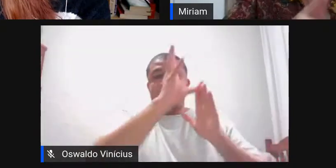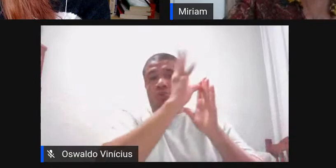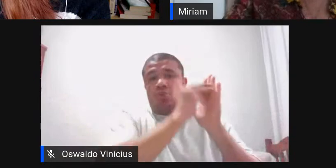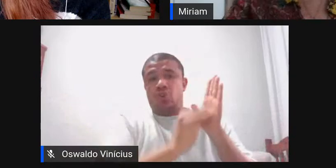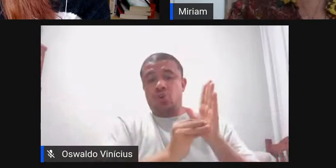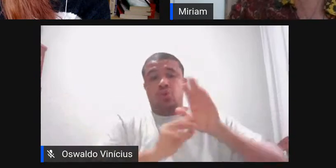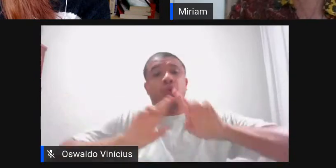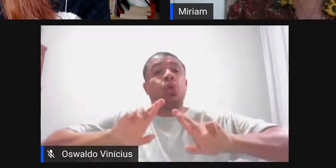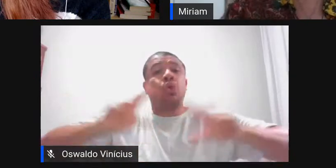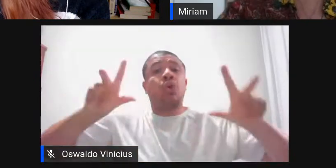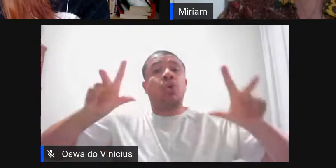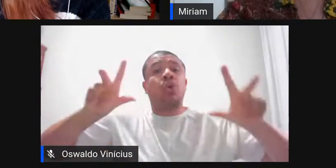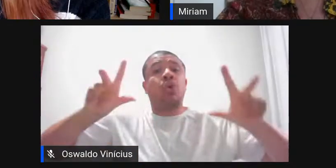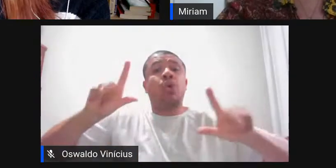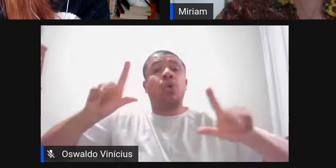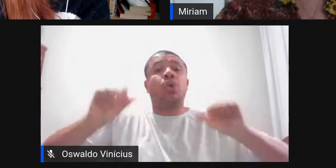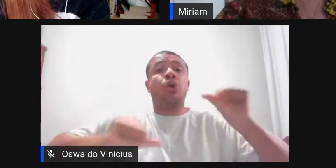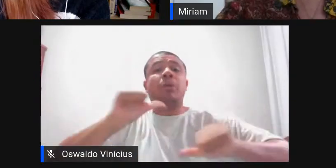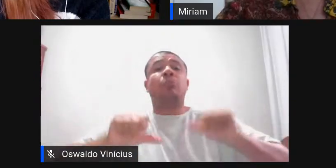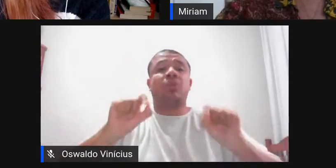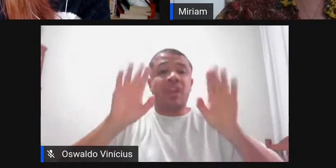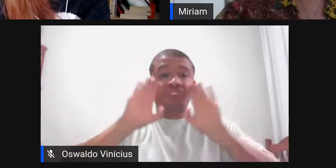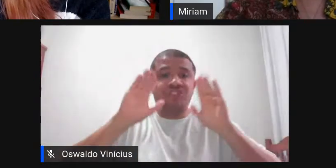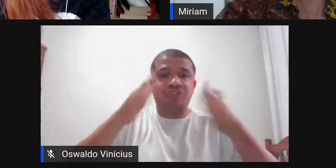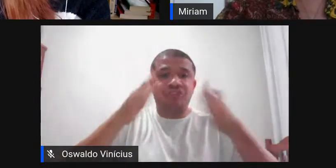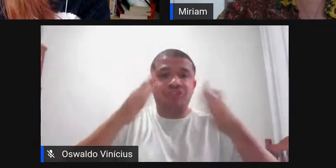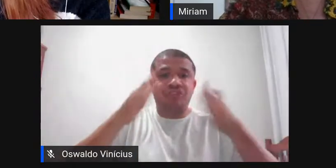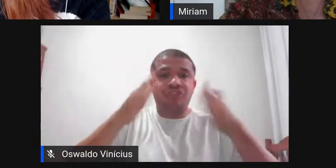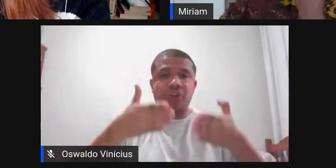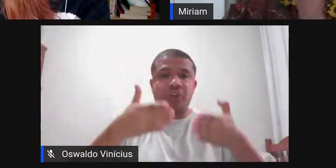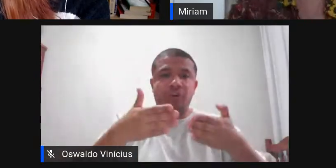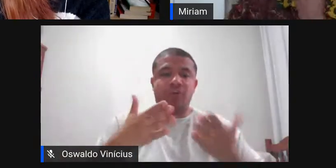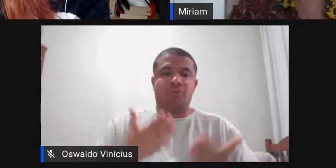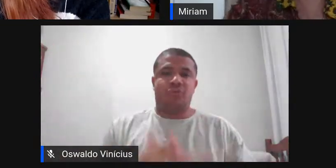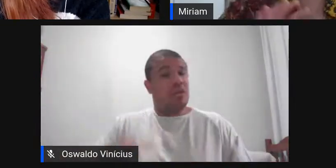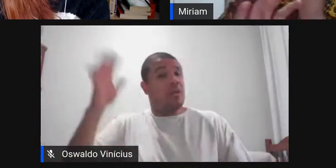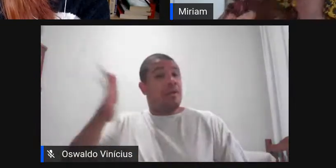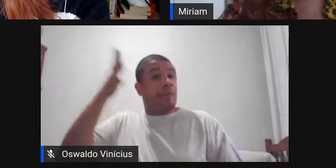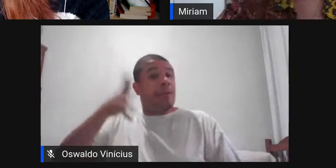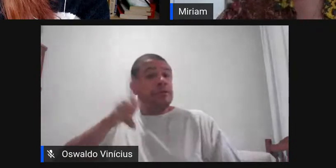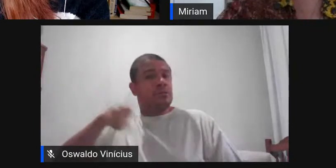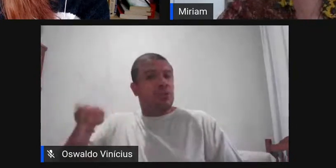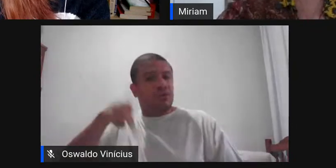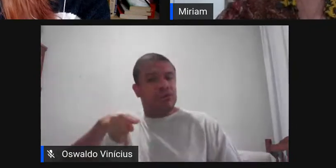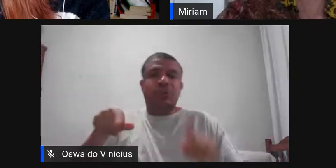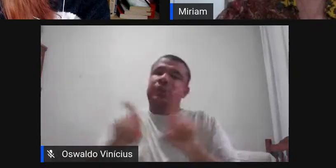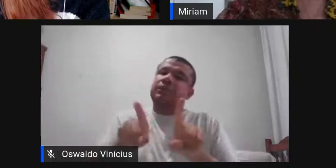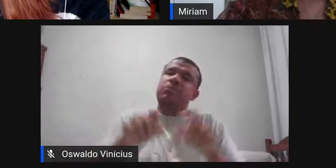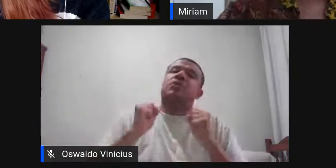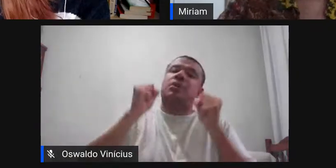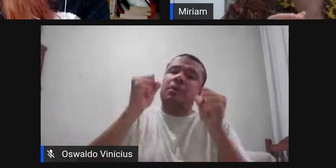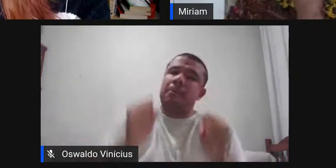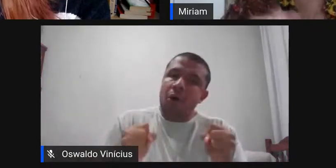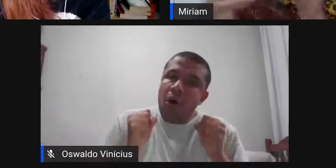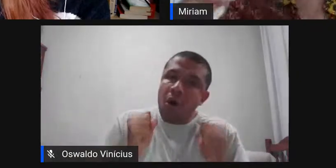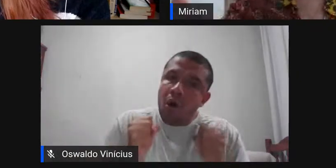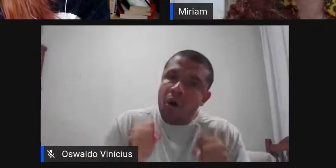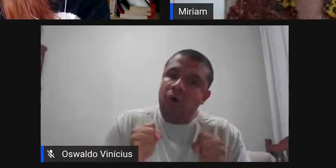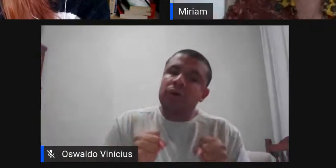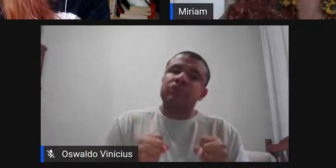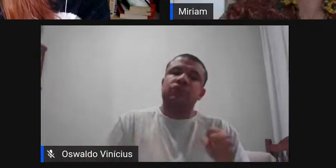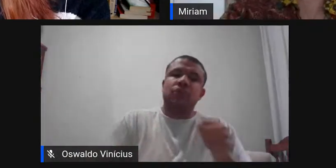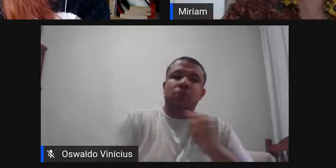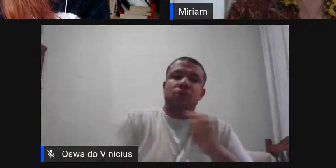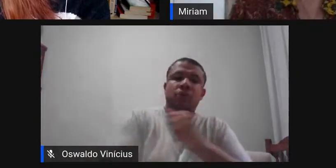para mudar essa atenção então uma hora é uma palestra do professor mas aí depois pode assistir um vídeo depois pode ter uma imagem e